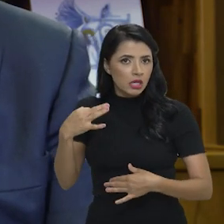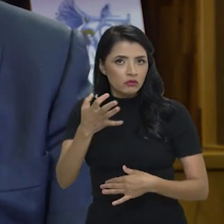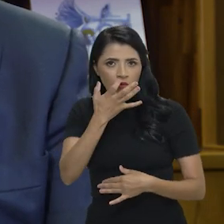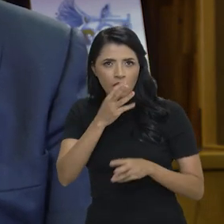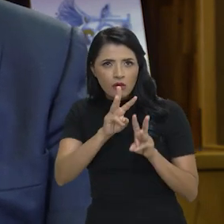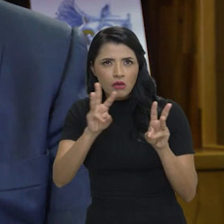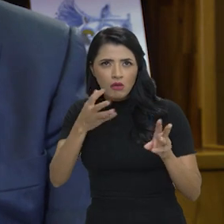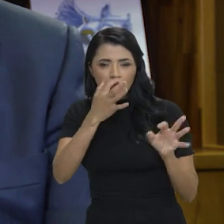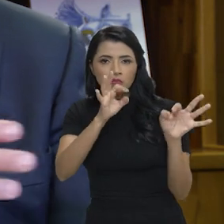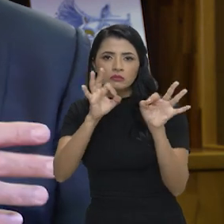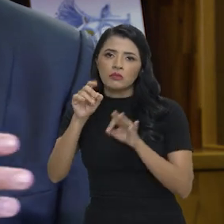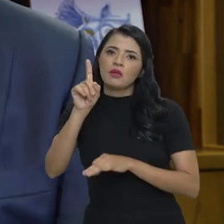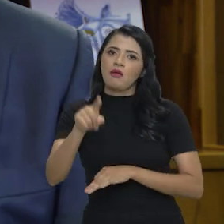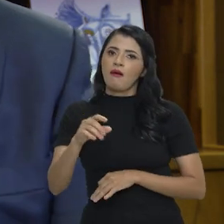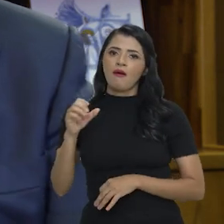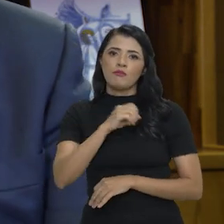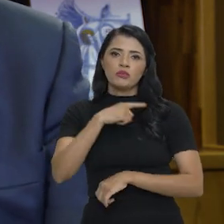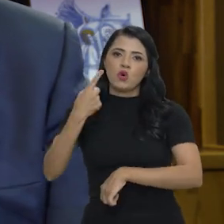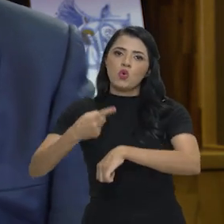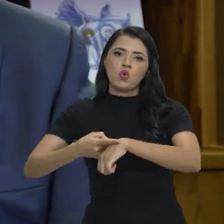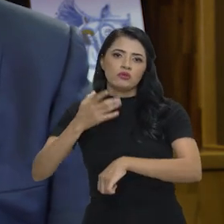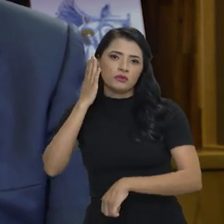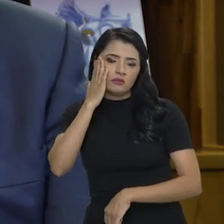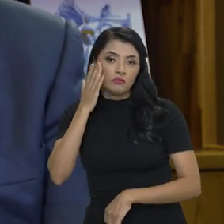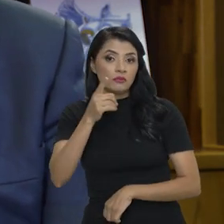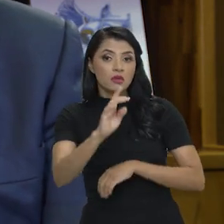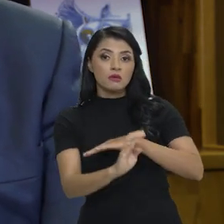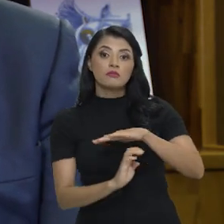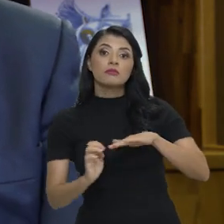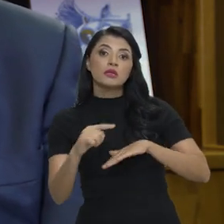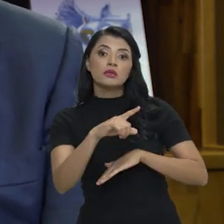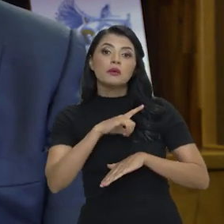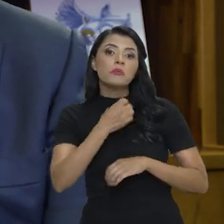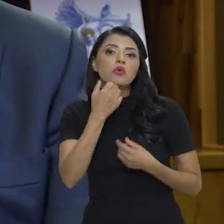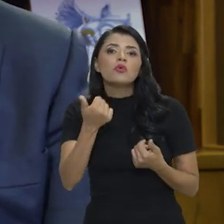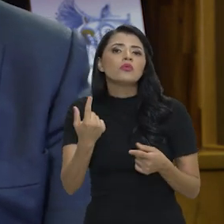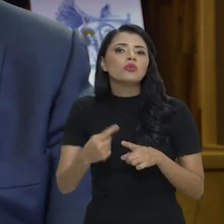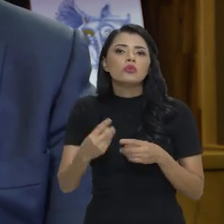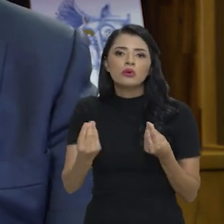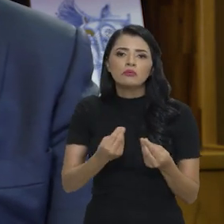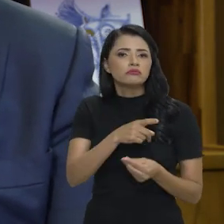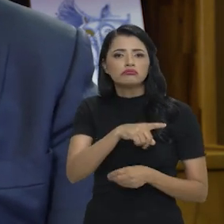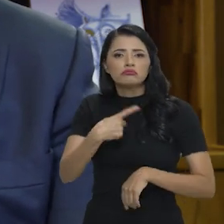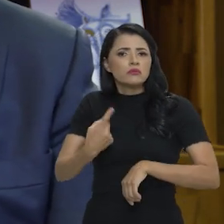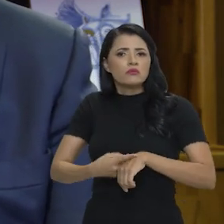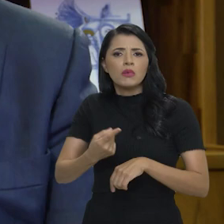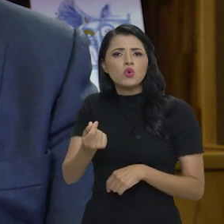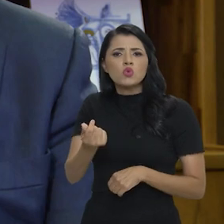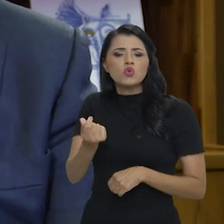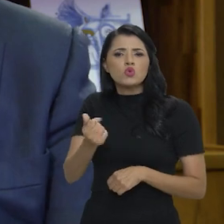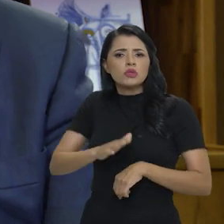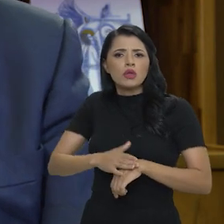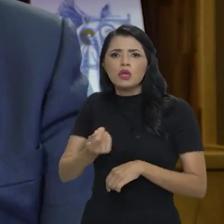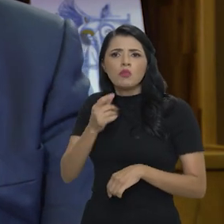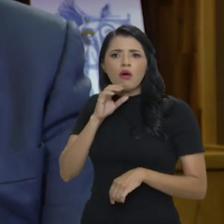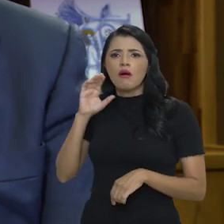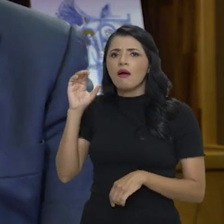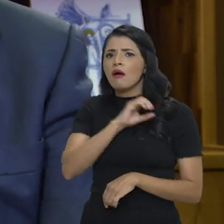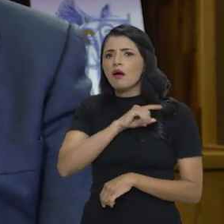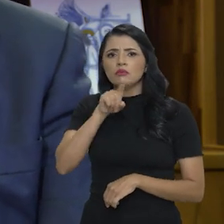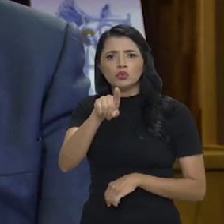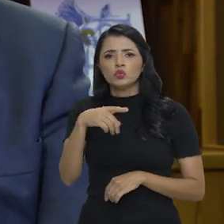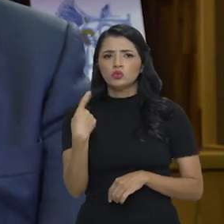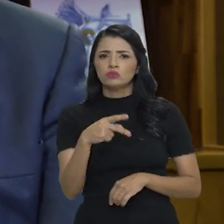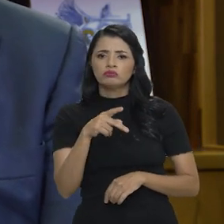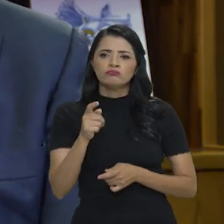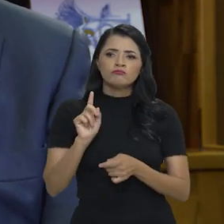depósito, porque isso vai ser muito ágil. E para as empresas o que tem de bom é que ele vai economizar tempo